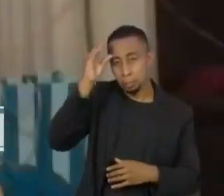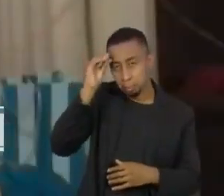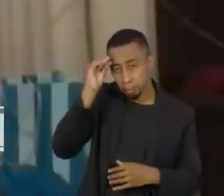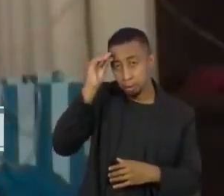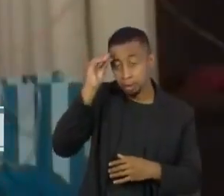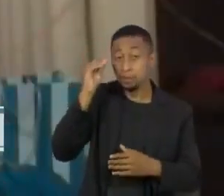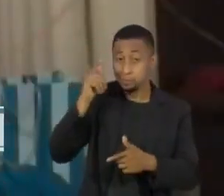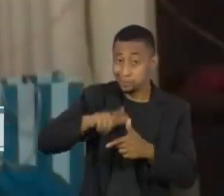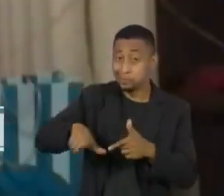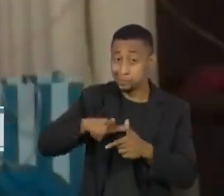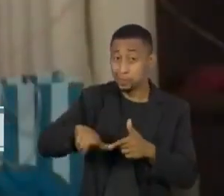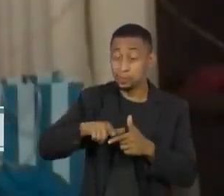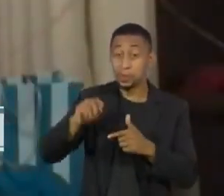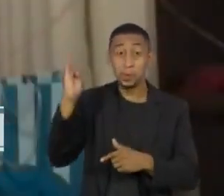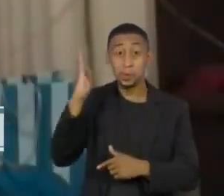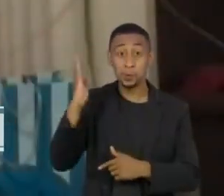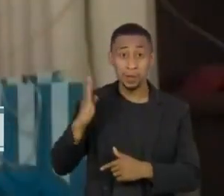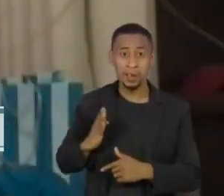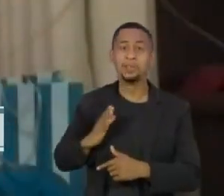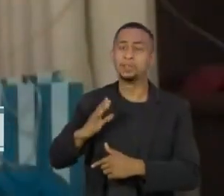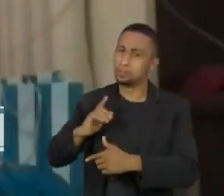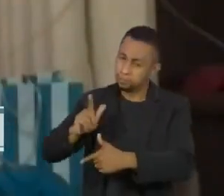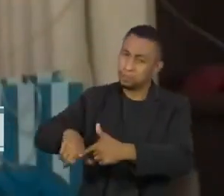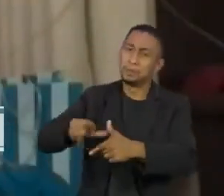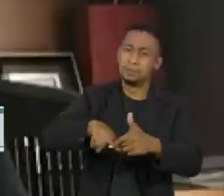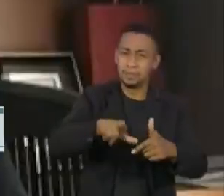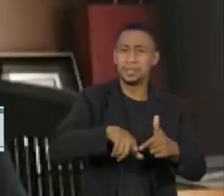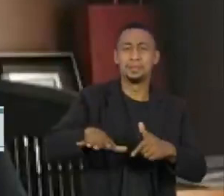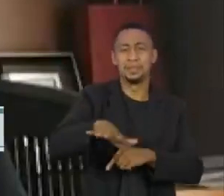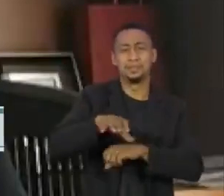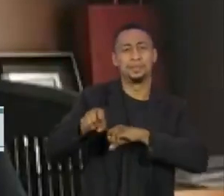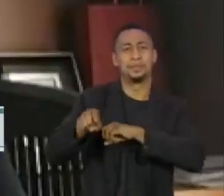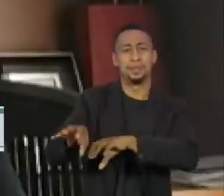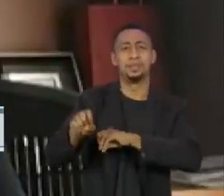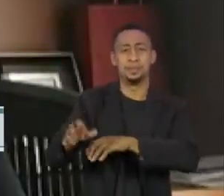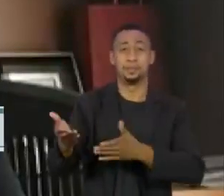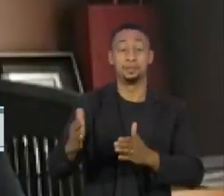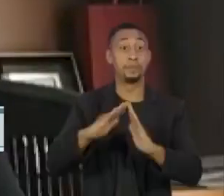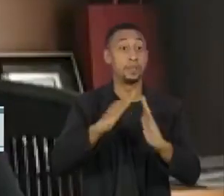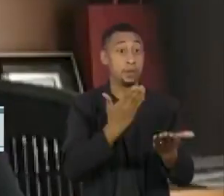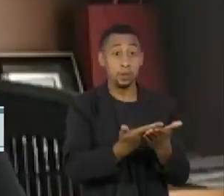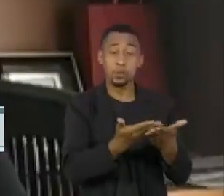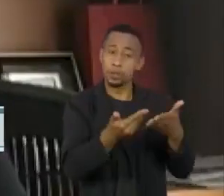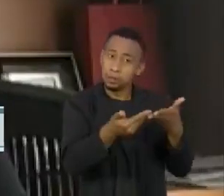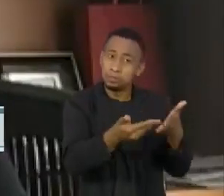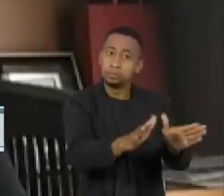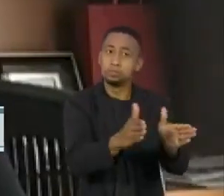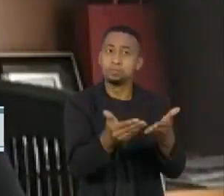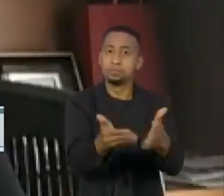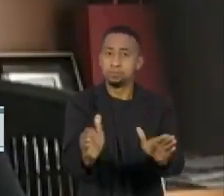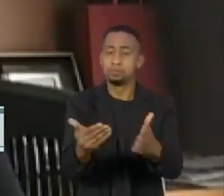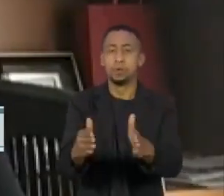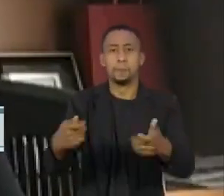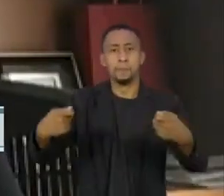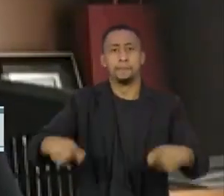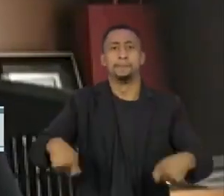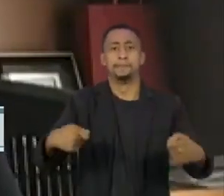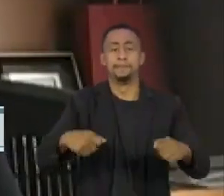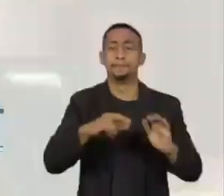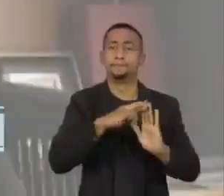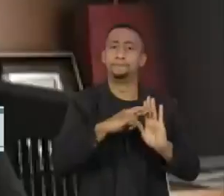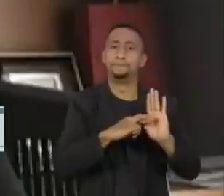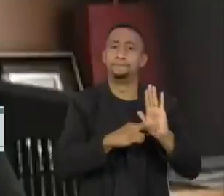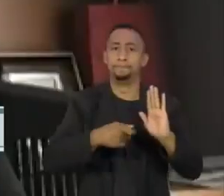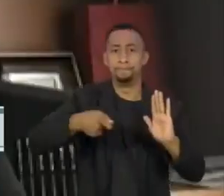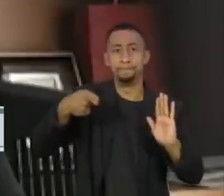Sempre o Brasil teve deficiências educacionais. As escolas têm que estar abertas com todas as medidas de